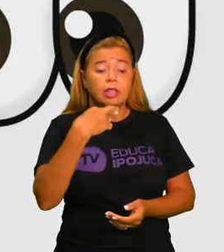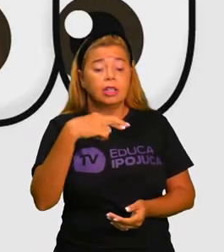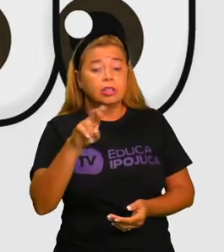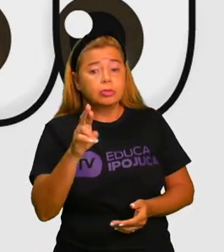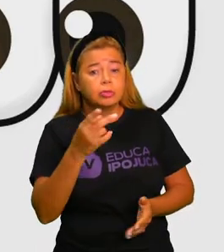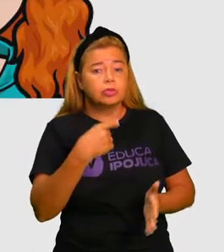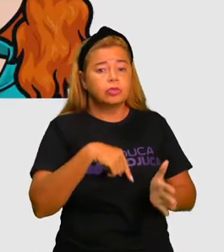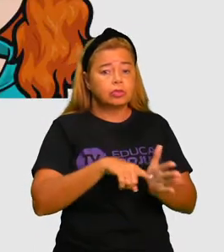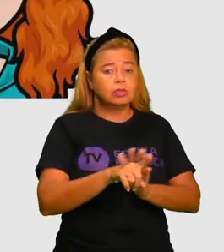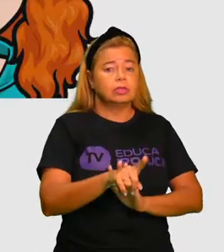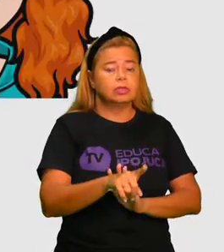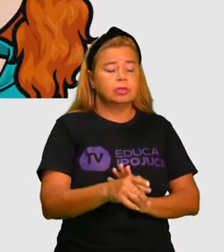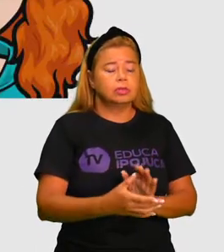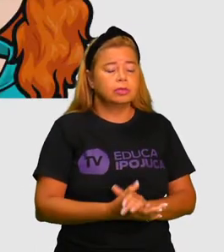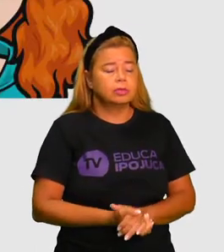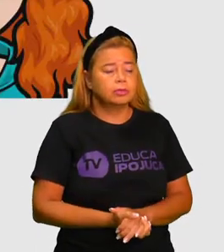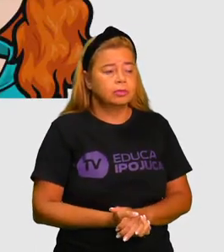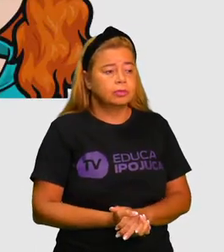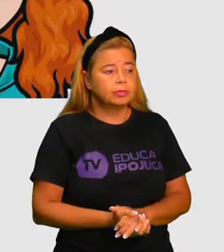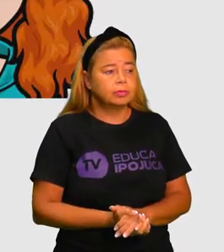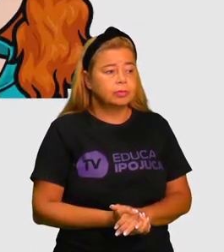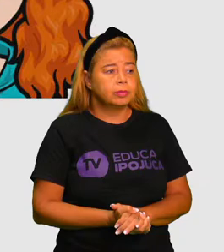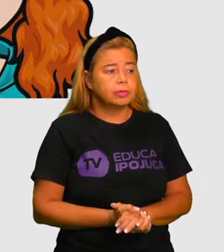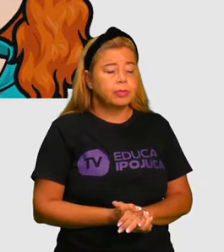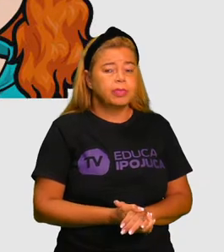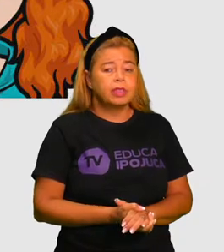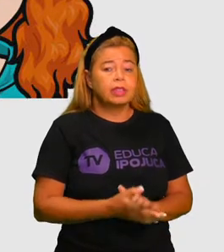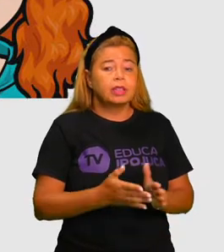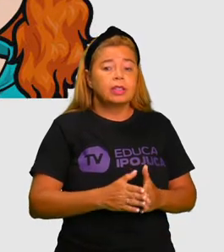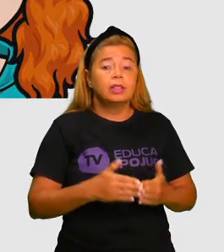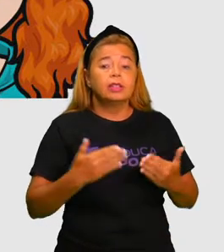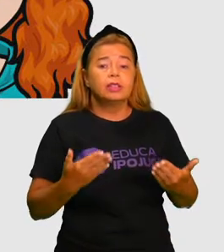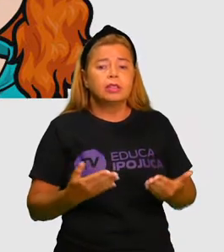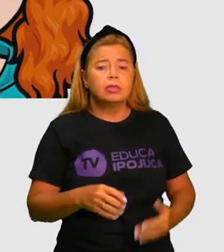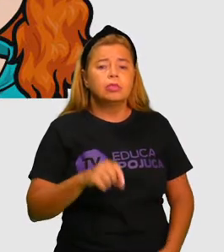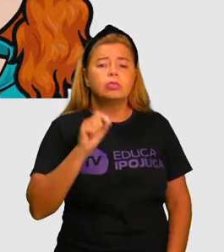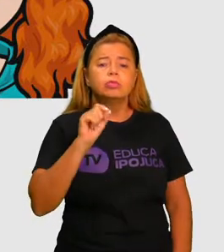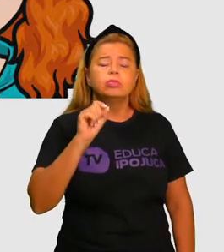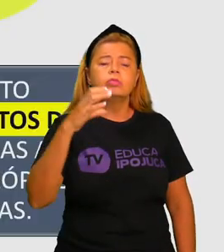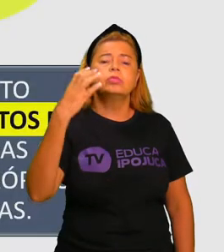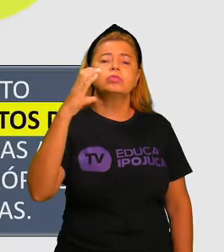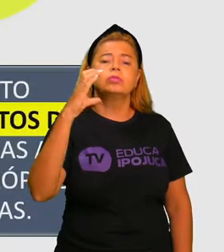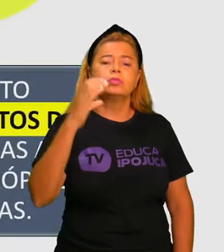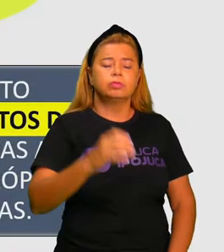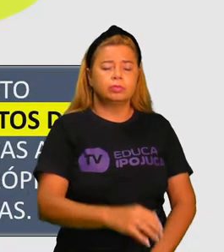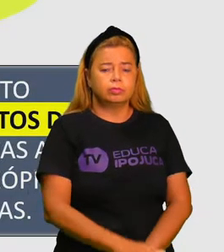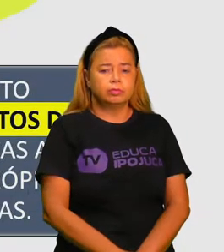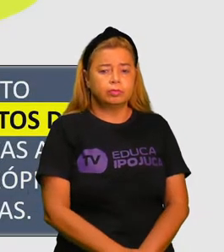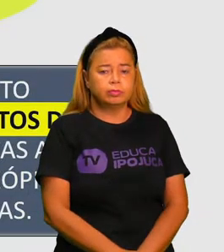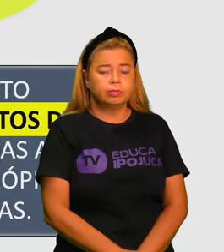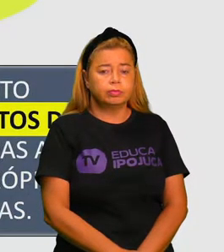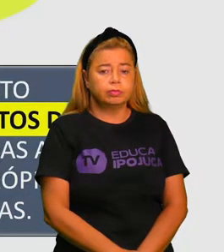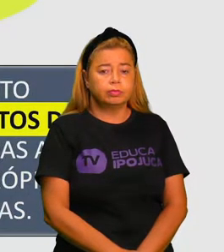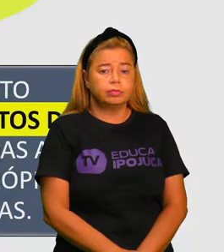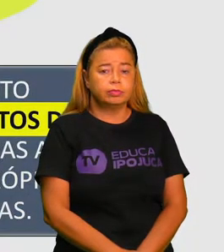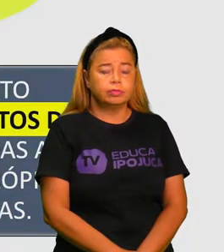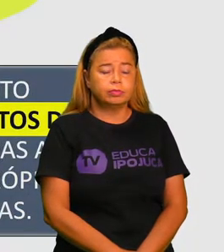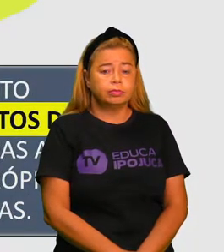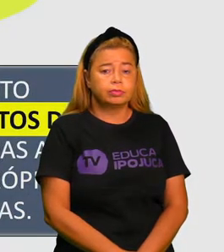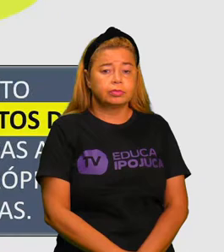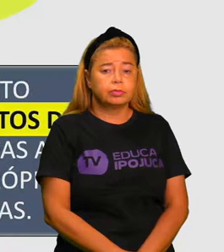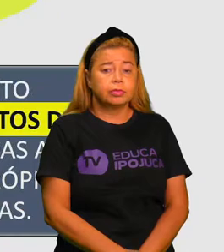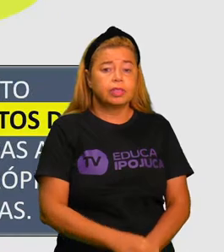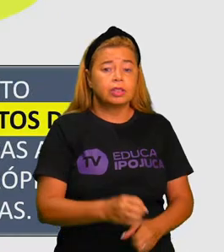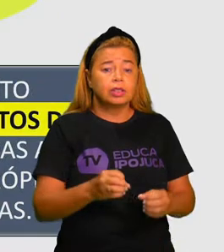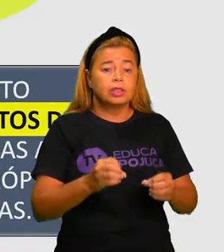perguntas. A primeira foi o que é ciência? Então nós temos como